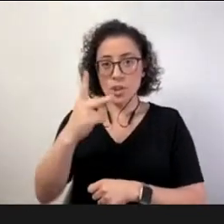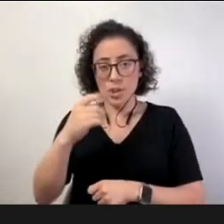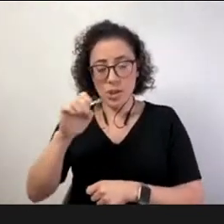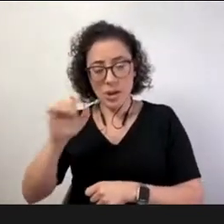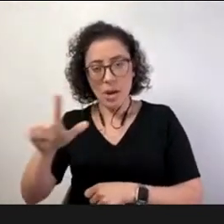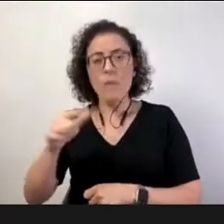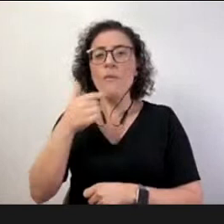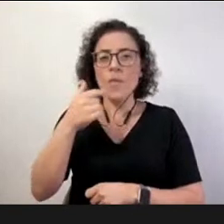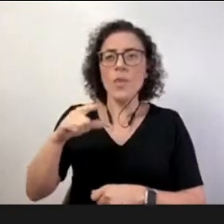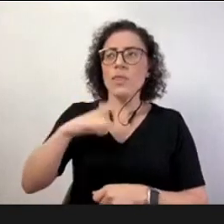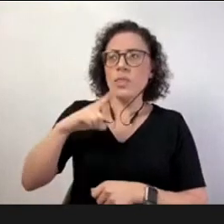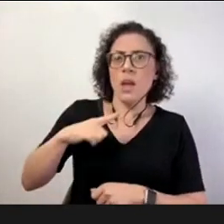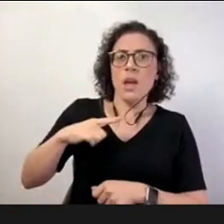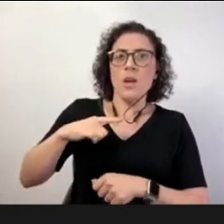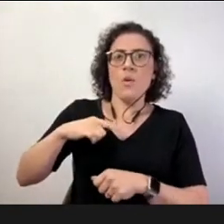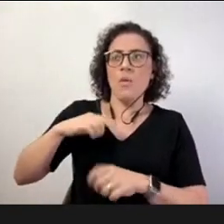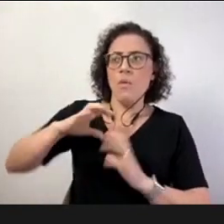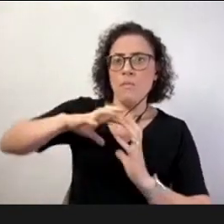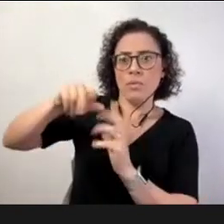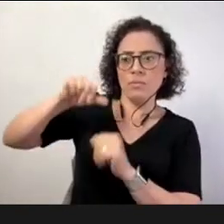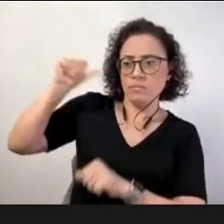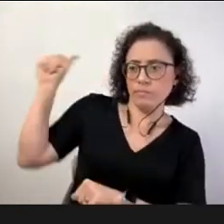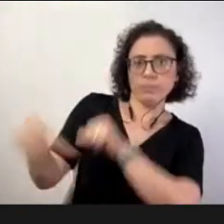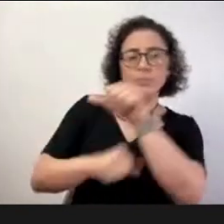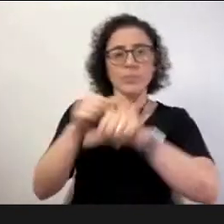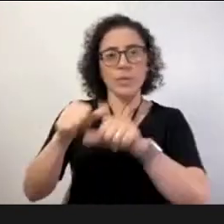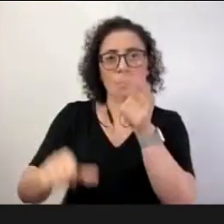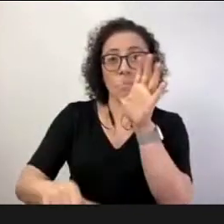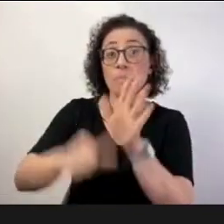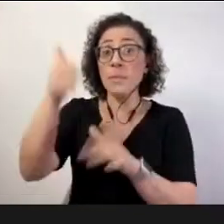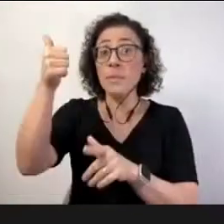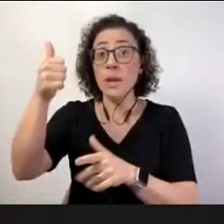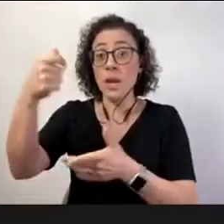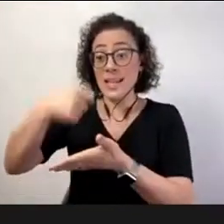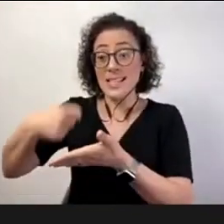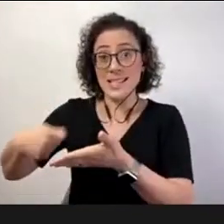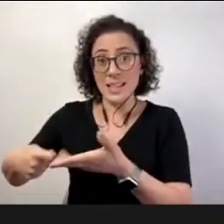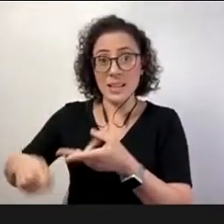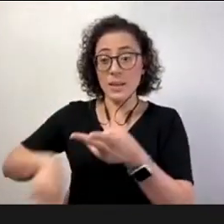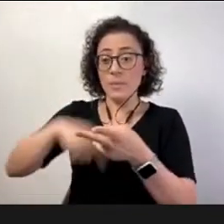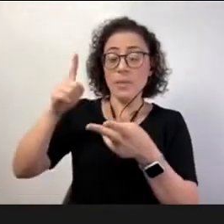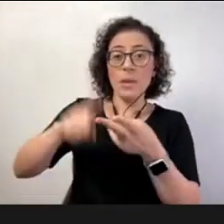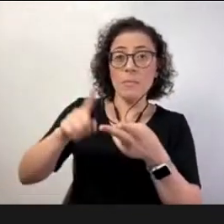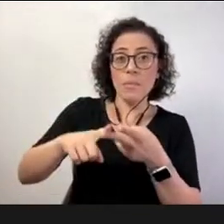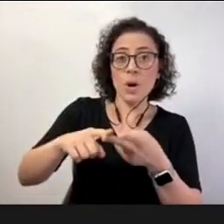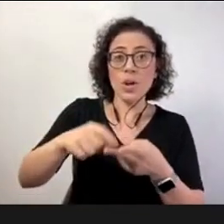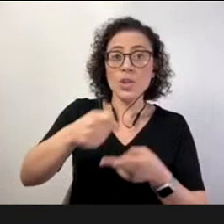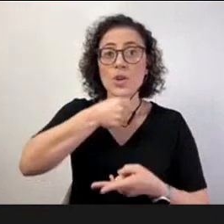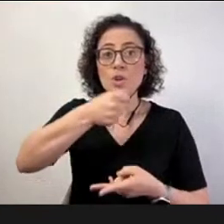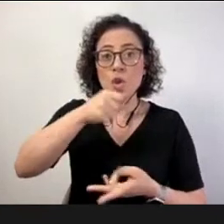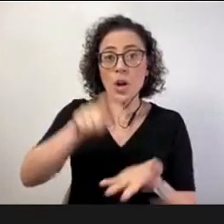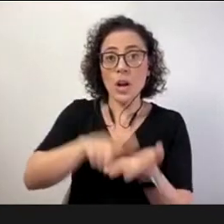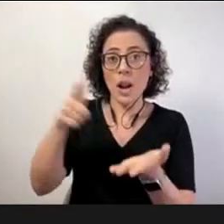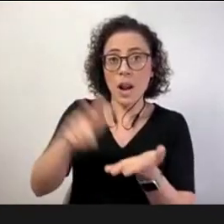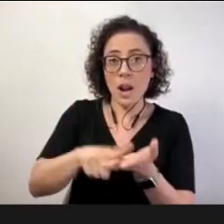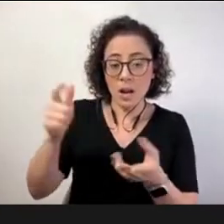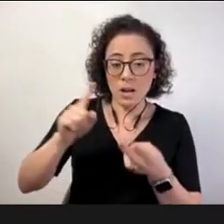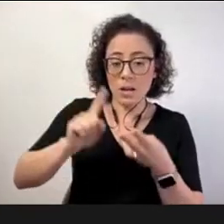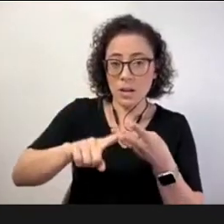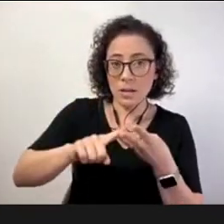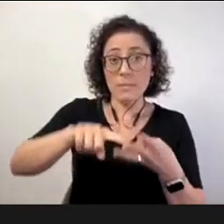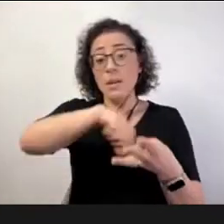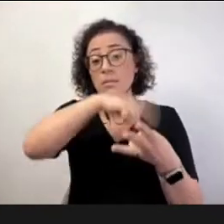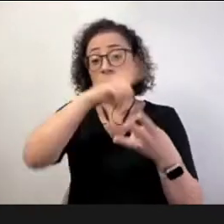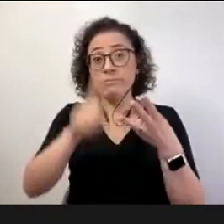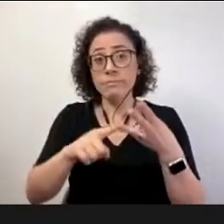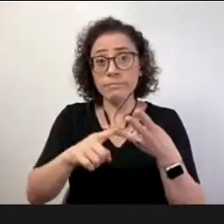primeira foi a invenção da escrita a segunda foi a invenção da imprensa e a terceira foi a invenção das tecnologias digitais